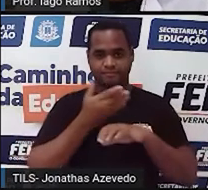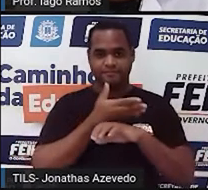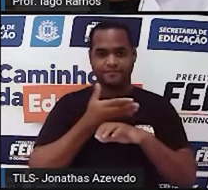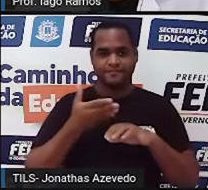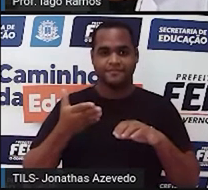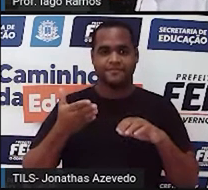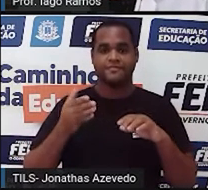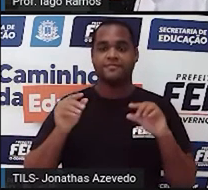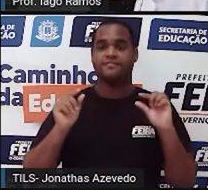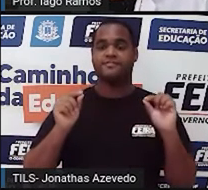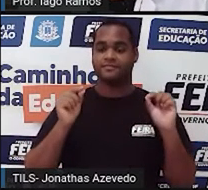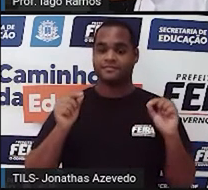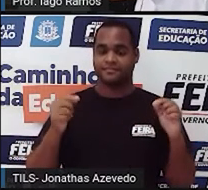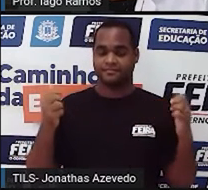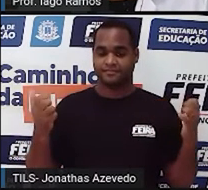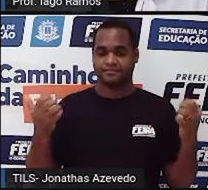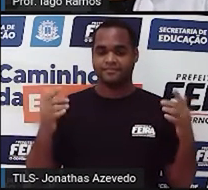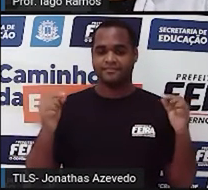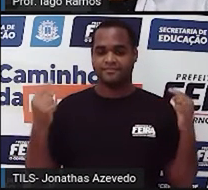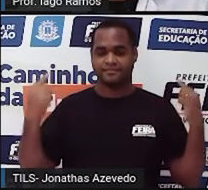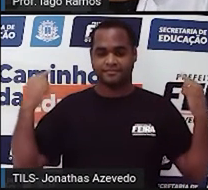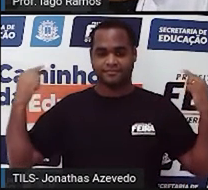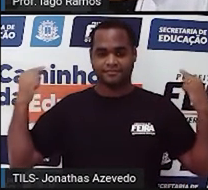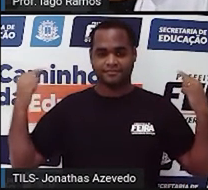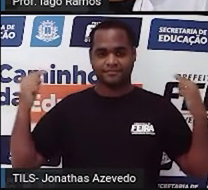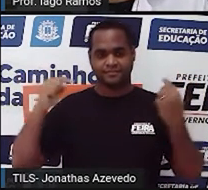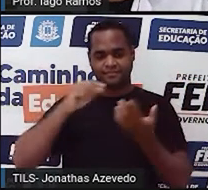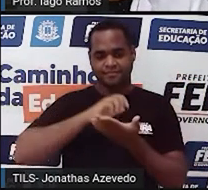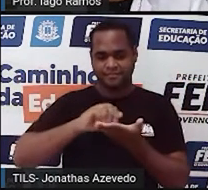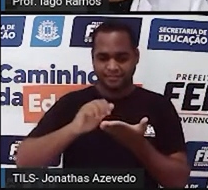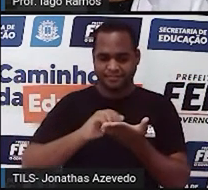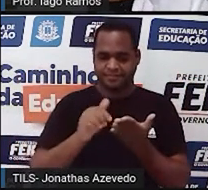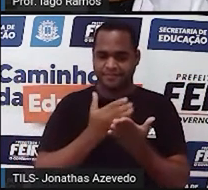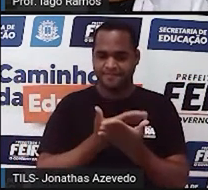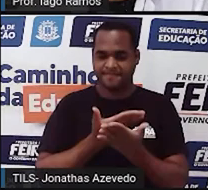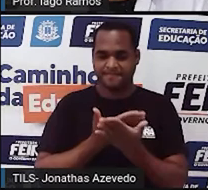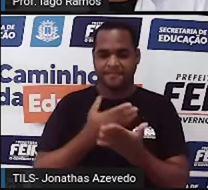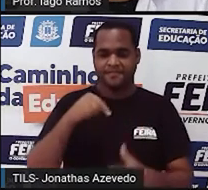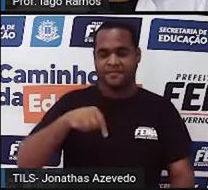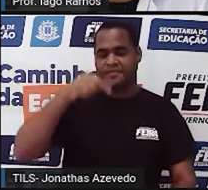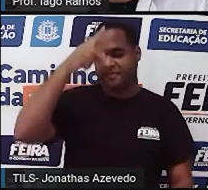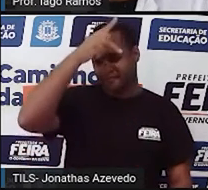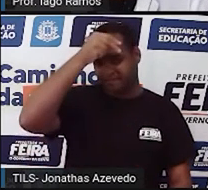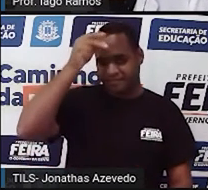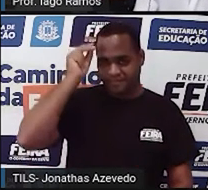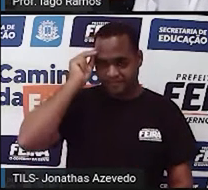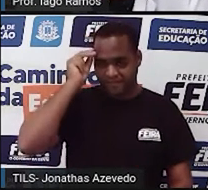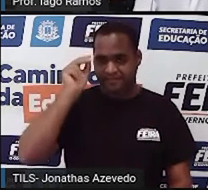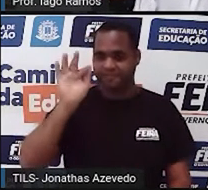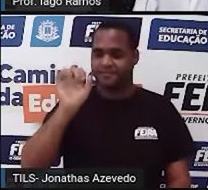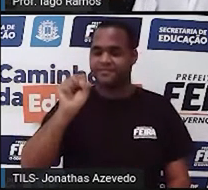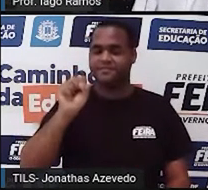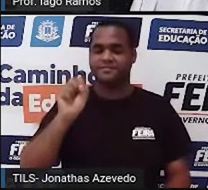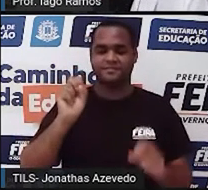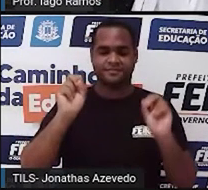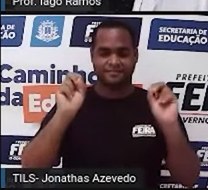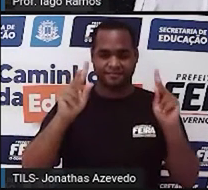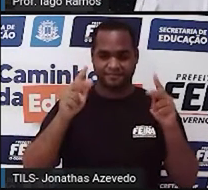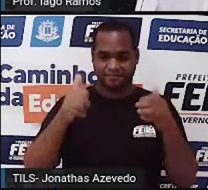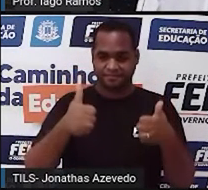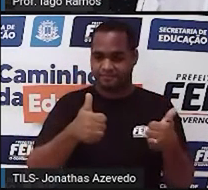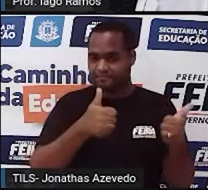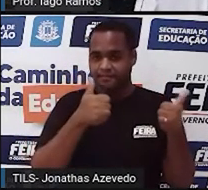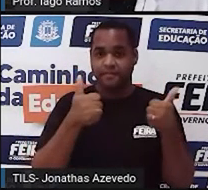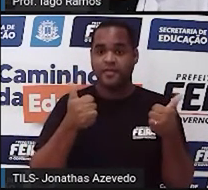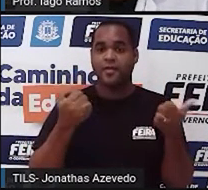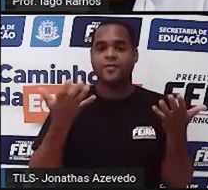aqui atrás de mim está o cartaz da Secretaria Municipal de Educação de Feira de Santana, tá bom? Bom, e o